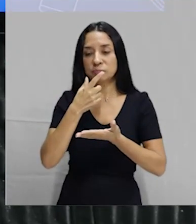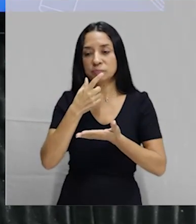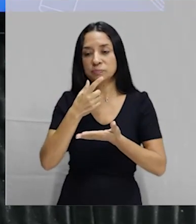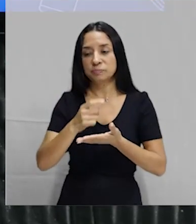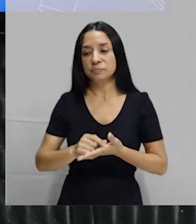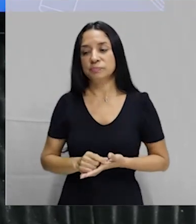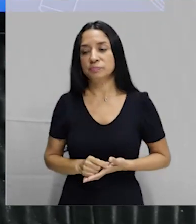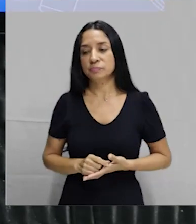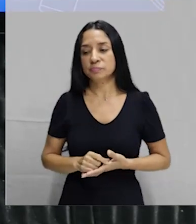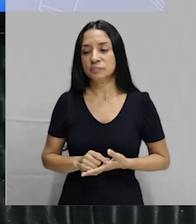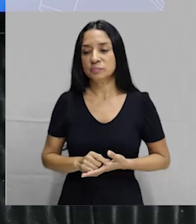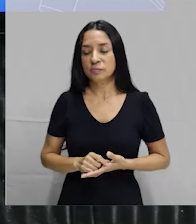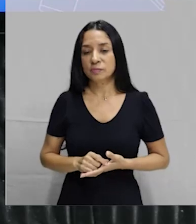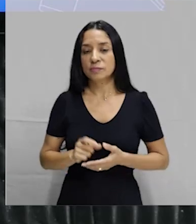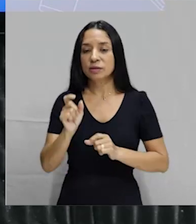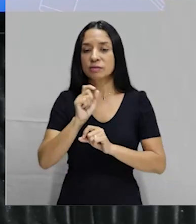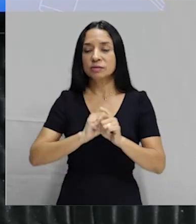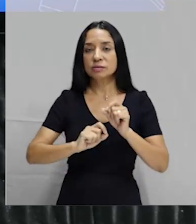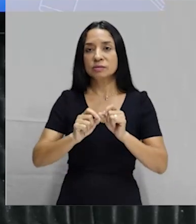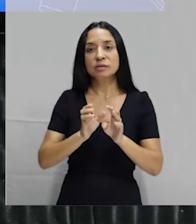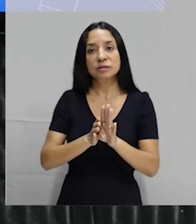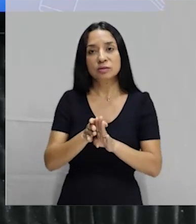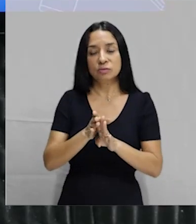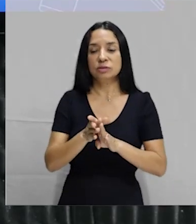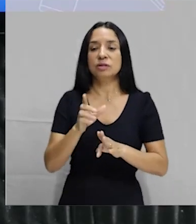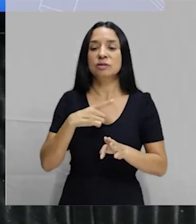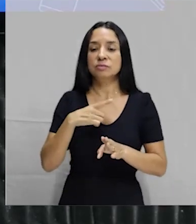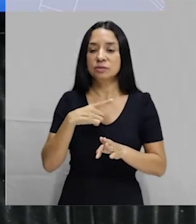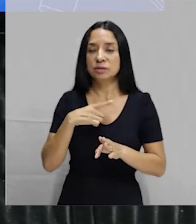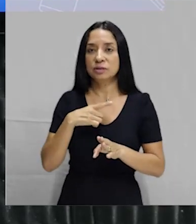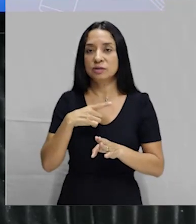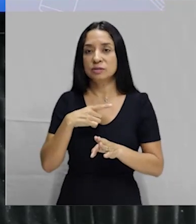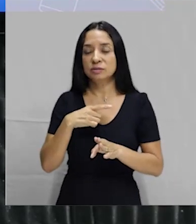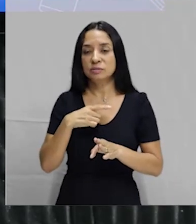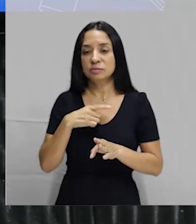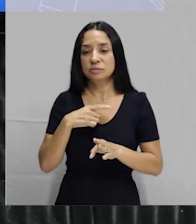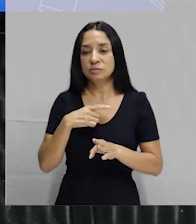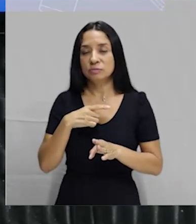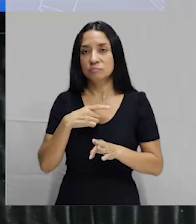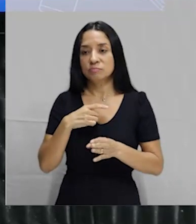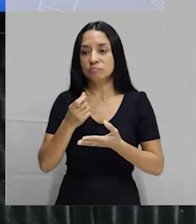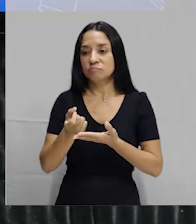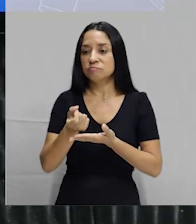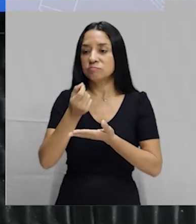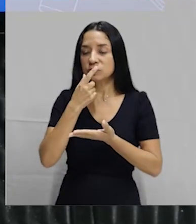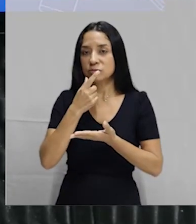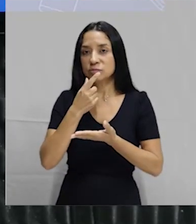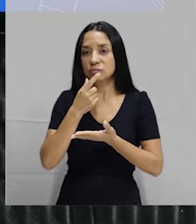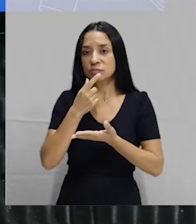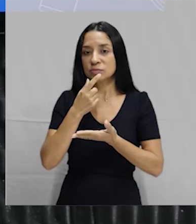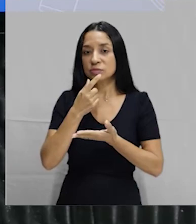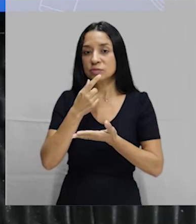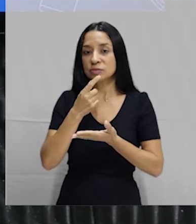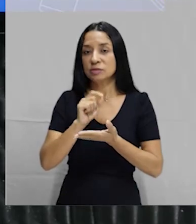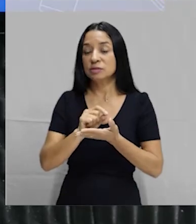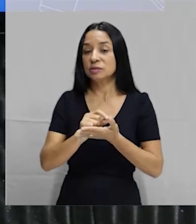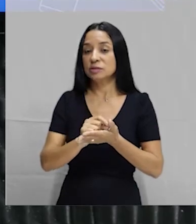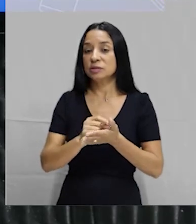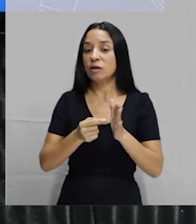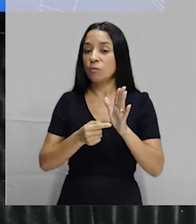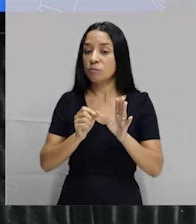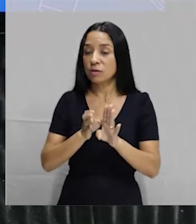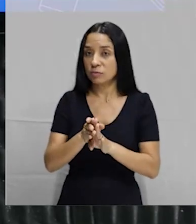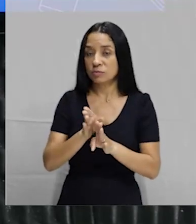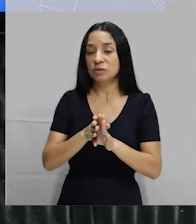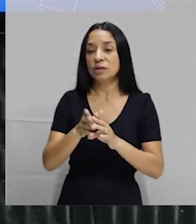pílulas anticoncepcionais. Que eu aconselho... Você tem que tomar os anticoncepcionais que são receitados pelo seu médico.